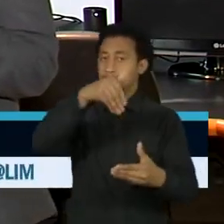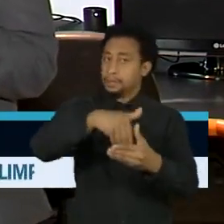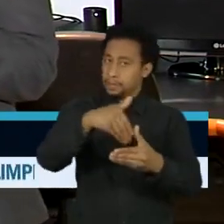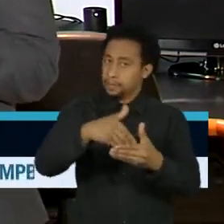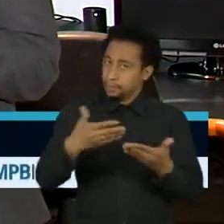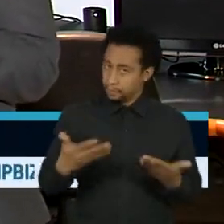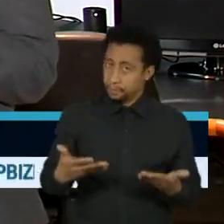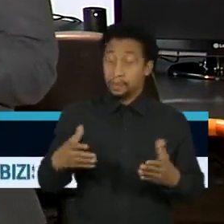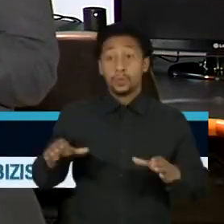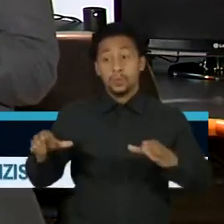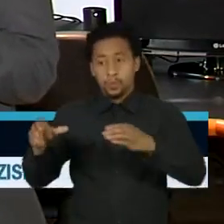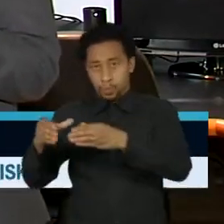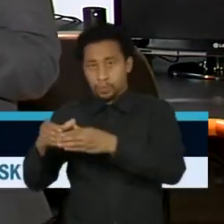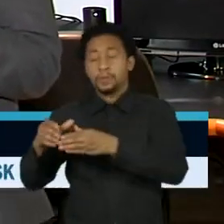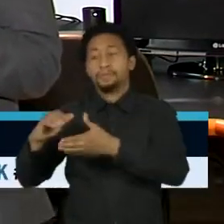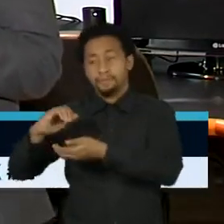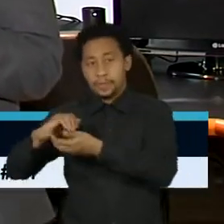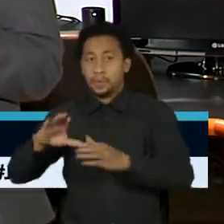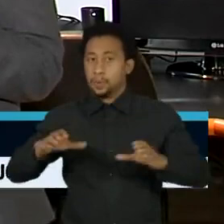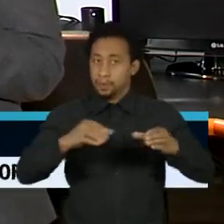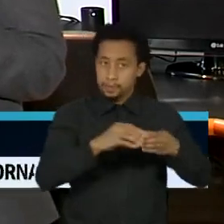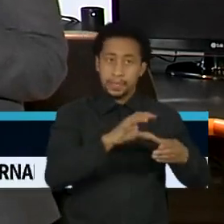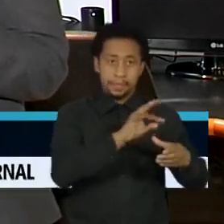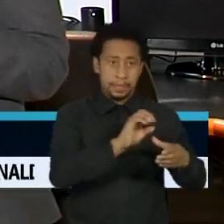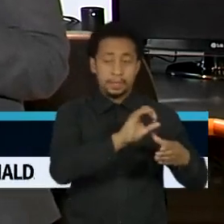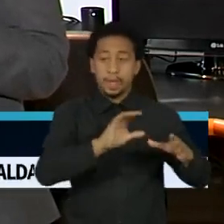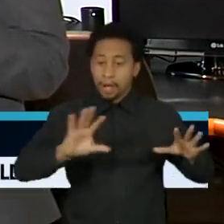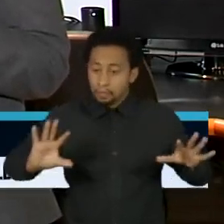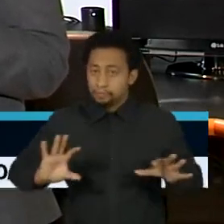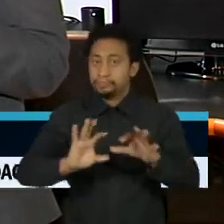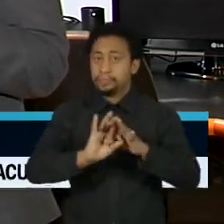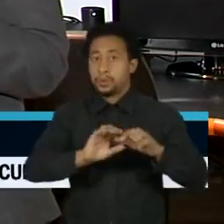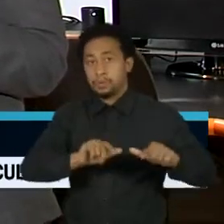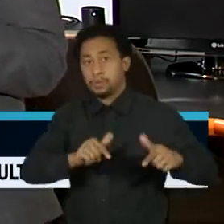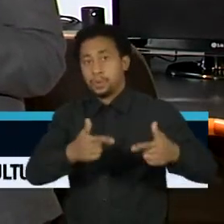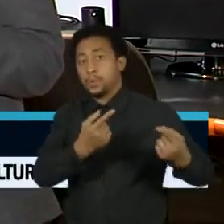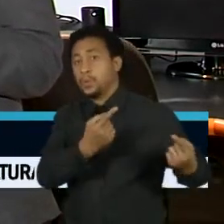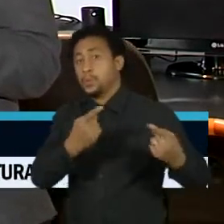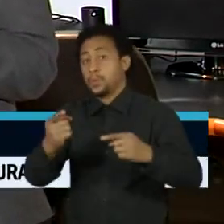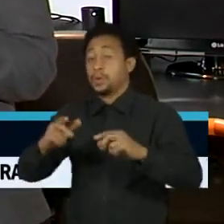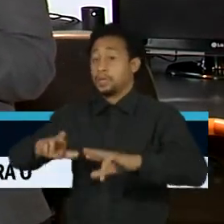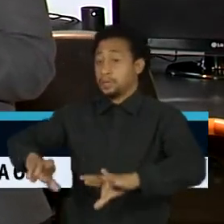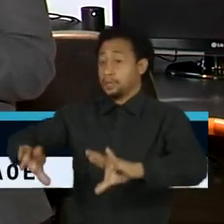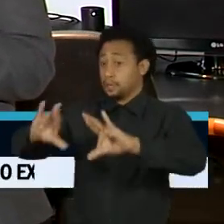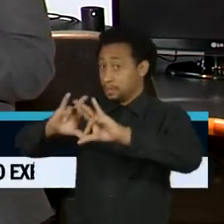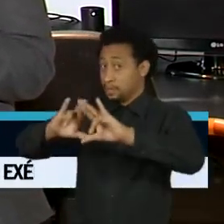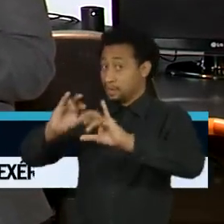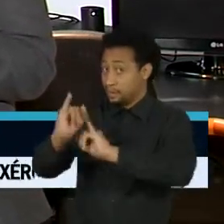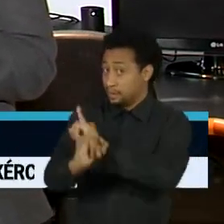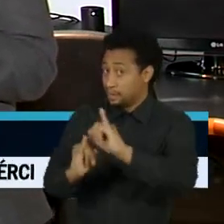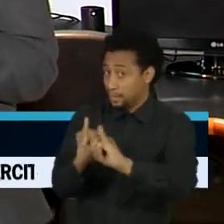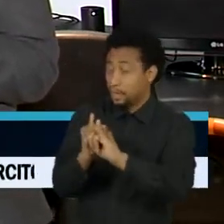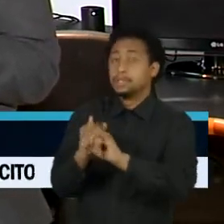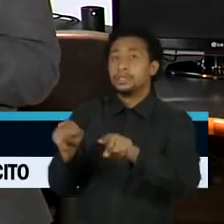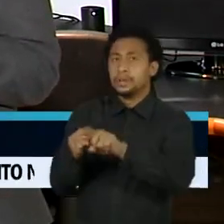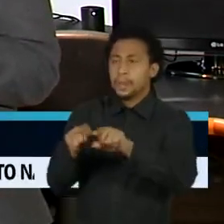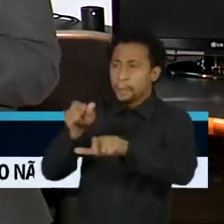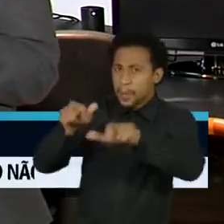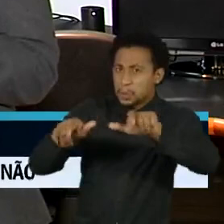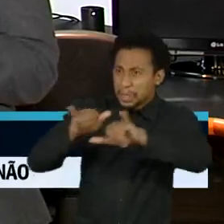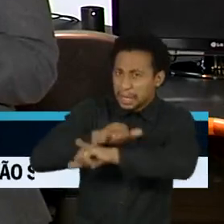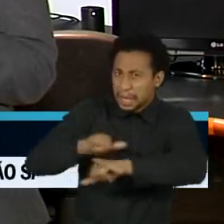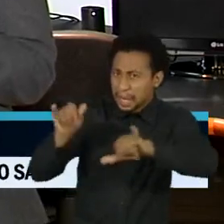As cortes uniram forças para combater as milícias digitais e punir os responsáveis pela disseminação de notícias